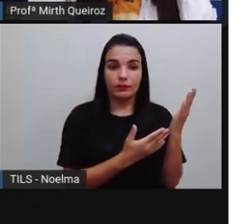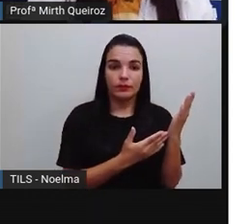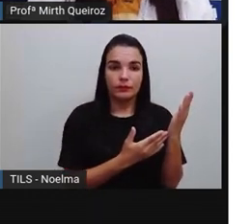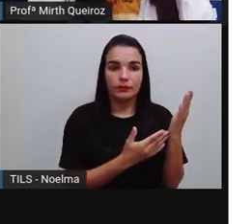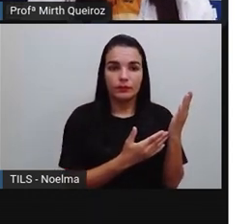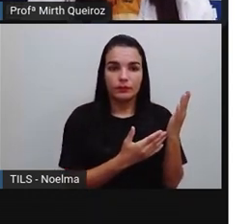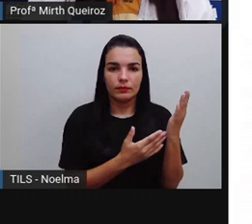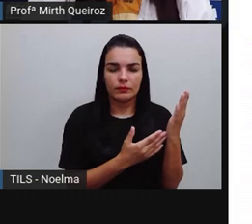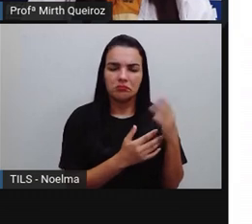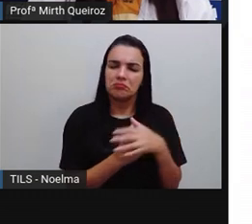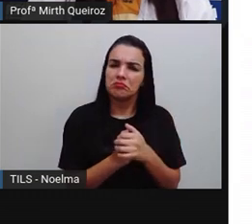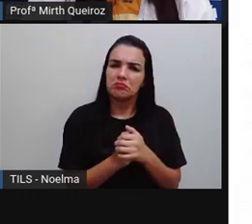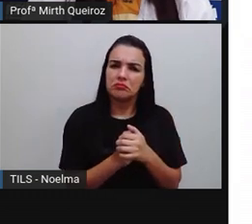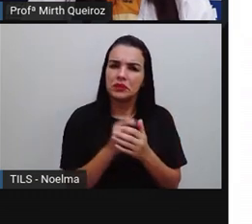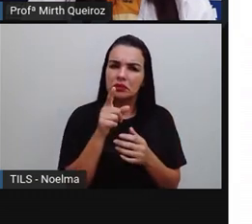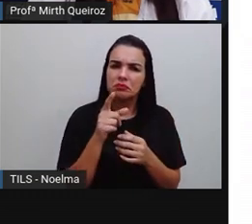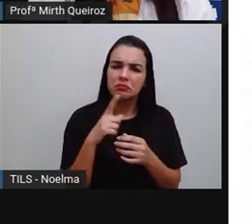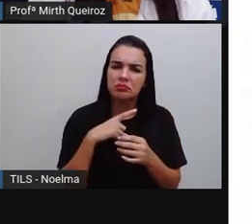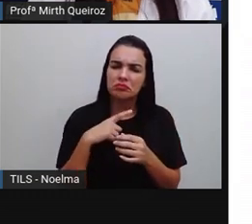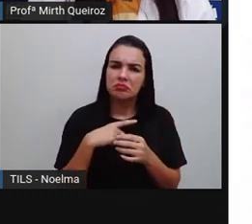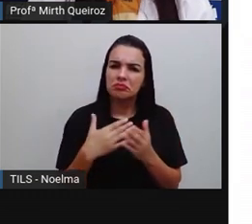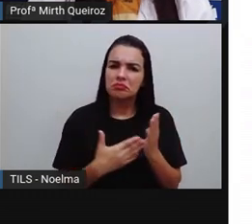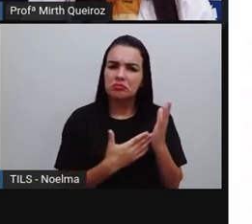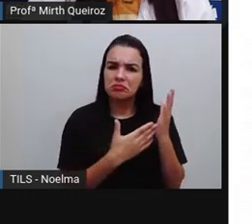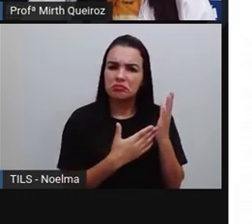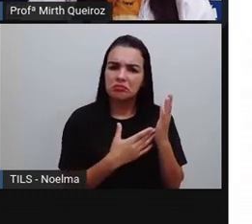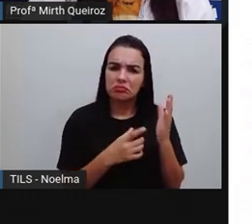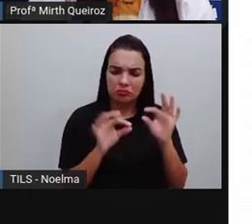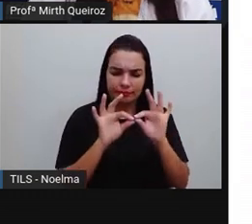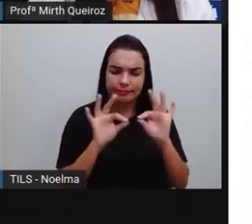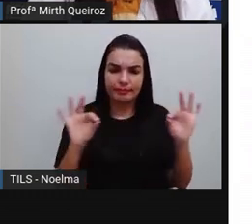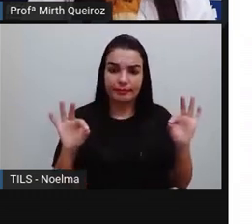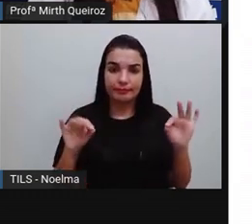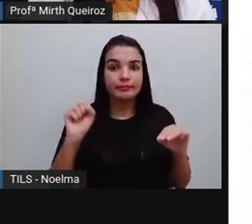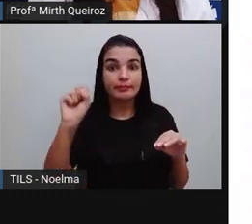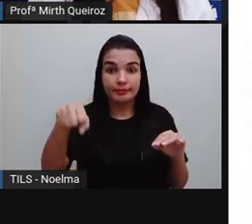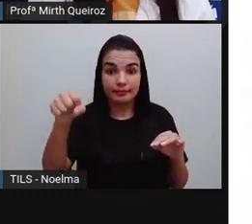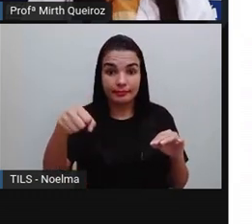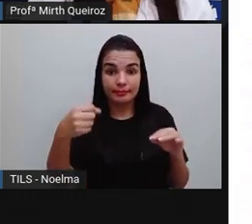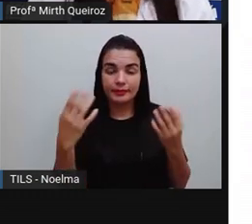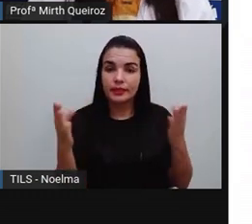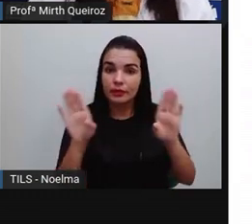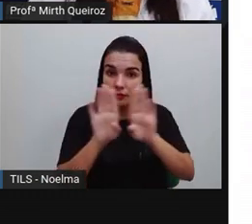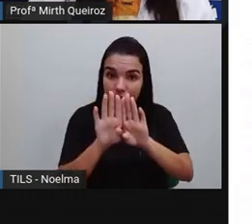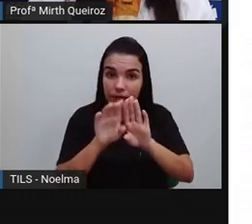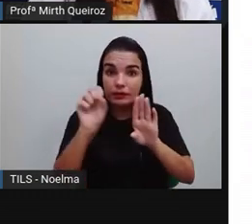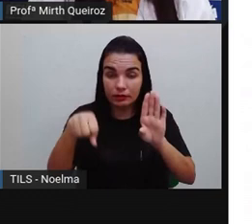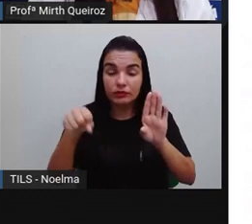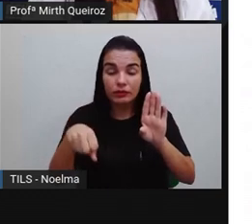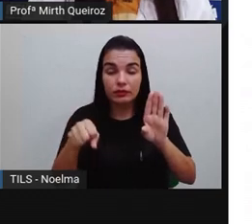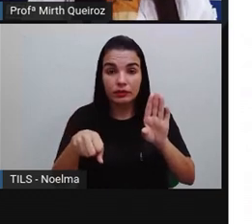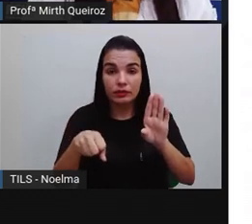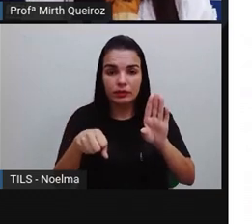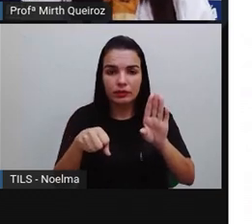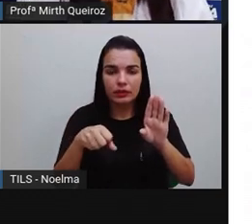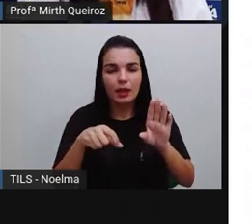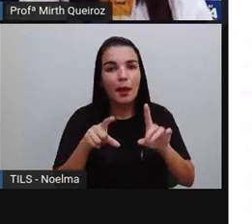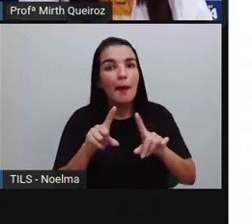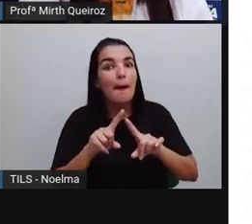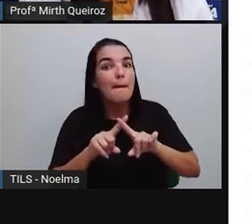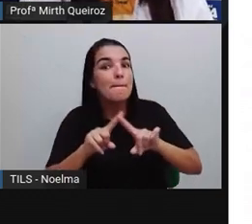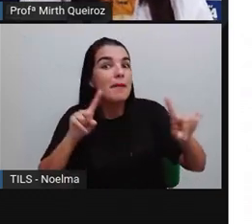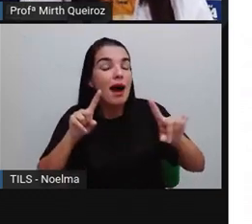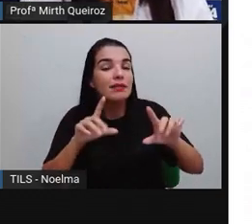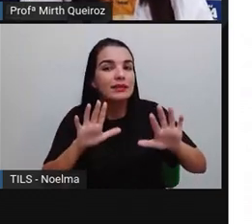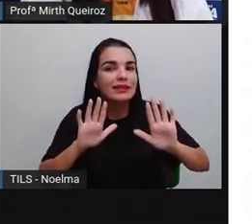Essa figura, ela é formada por segmento de reta? Sim. É fechada? É fechada. Porém,